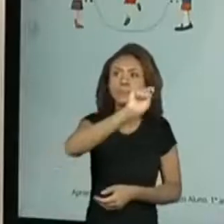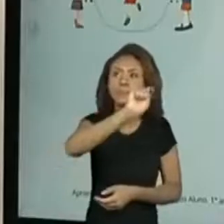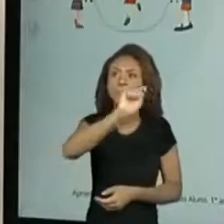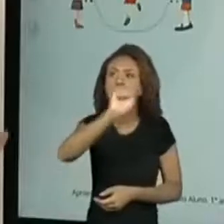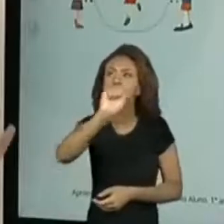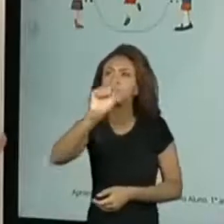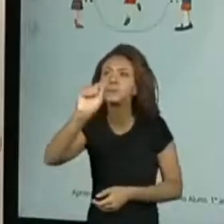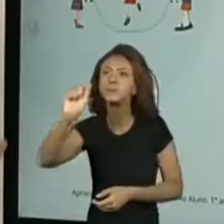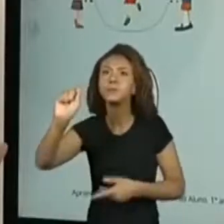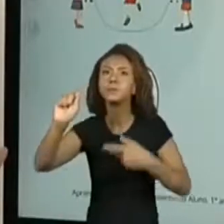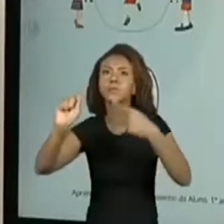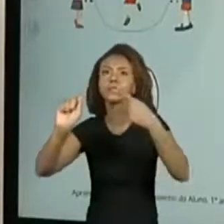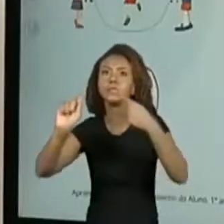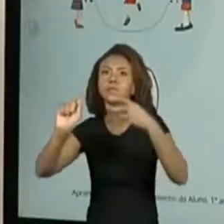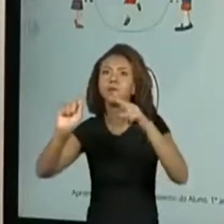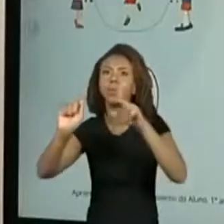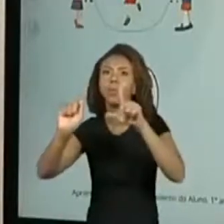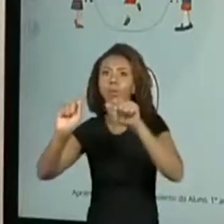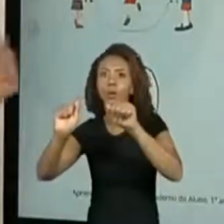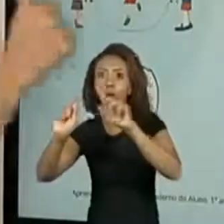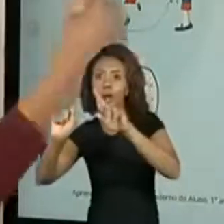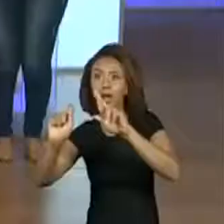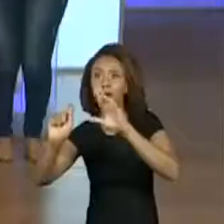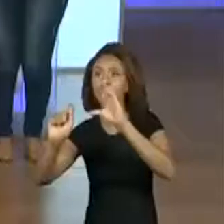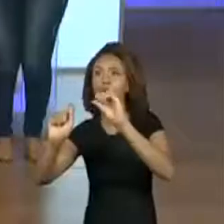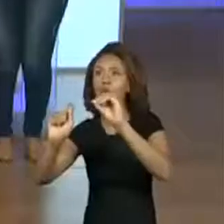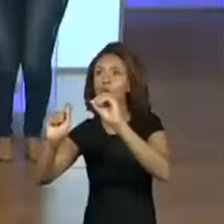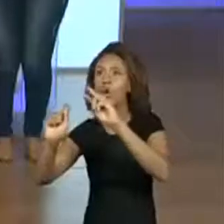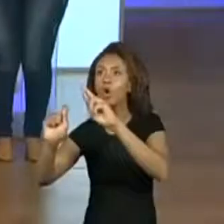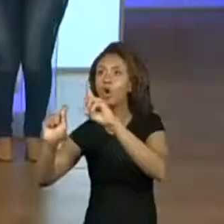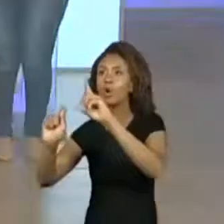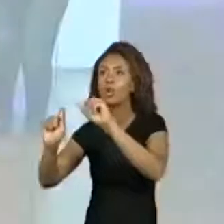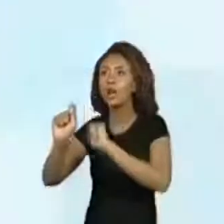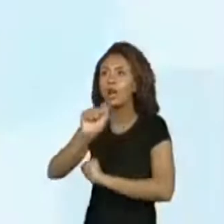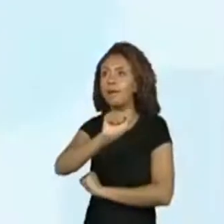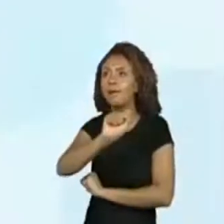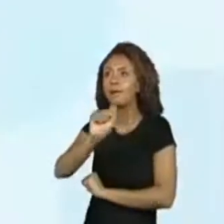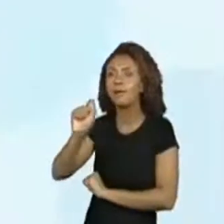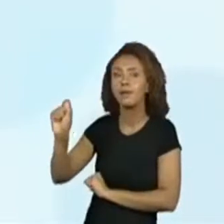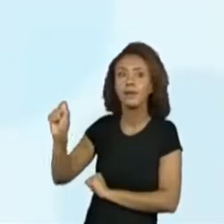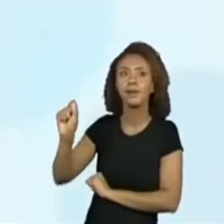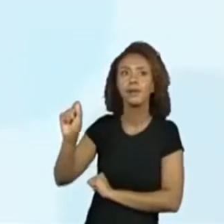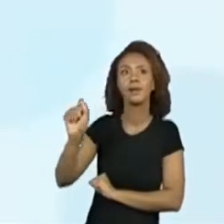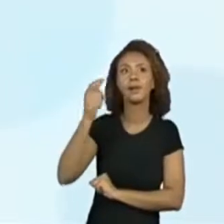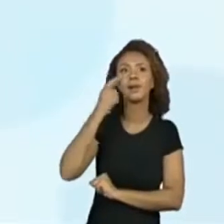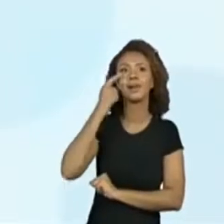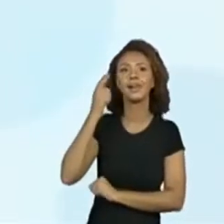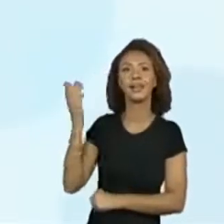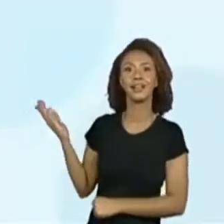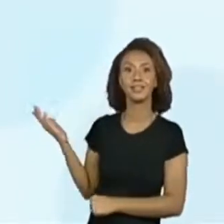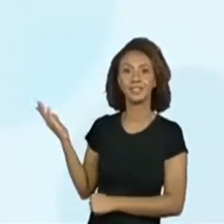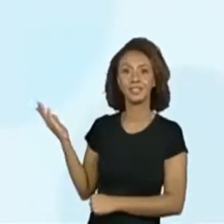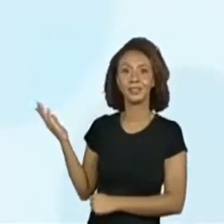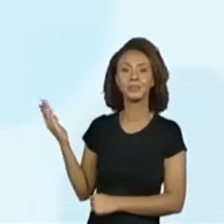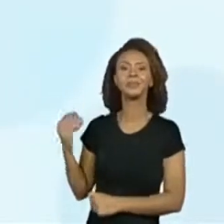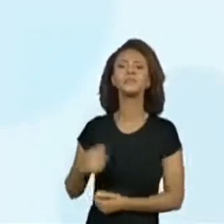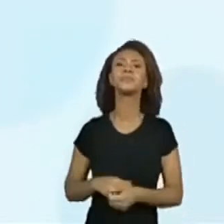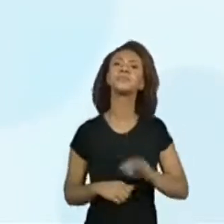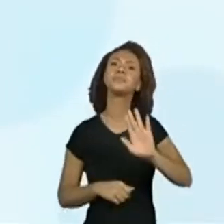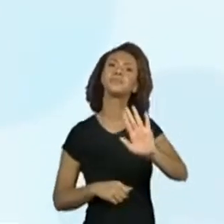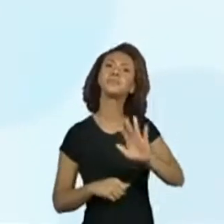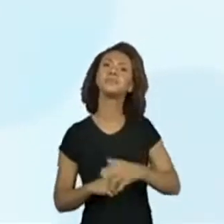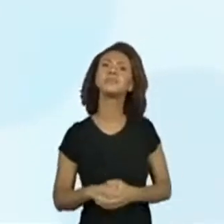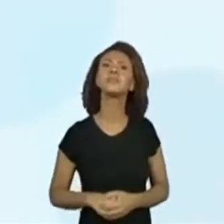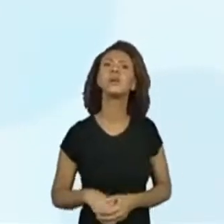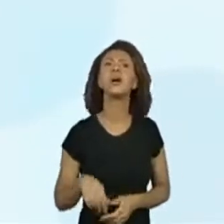Pular corda. Todo mundo fez isso? Então, vamos lá. Vamos ligar aqui, ó. Pular corda. Corda. Professora